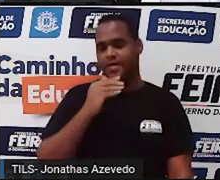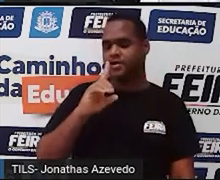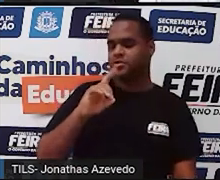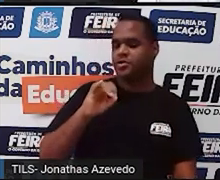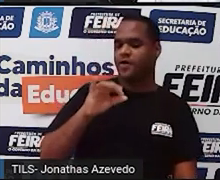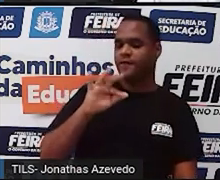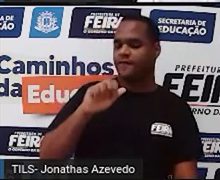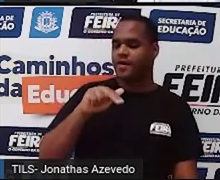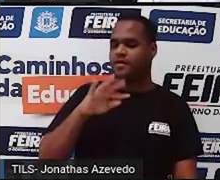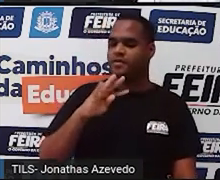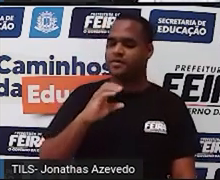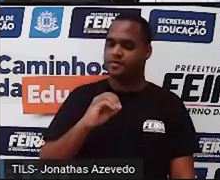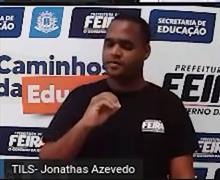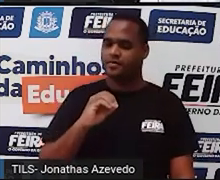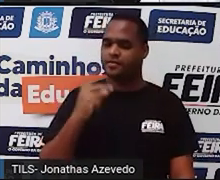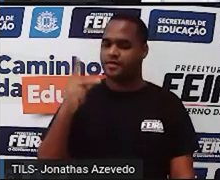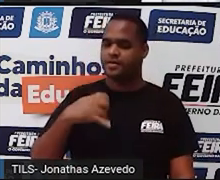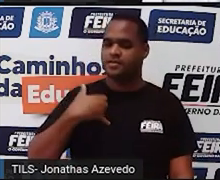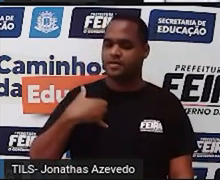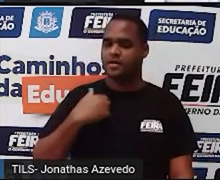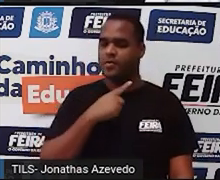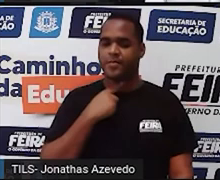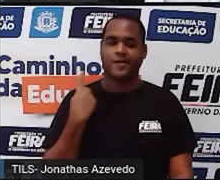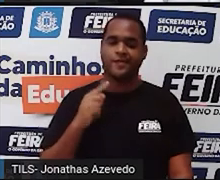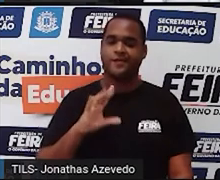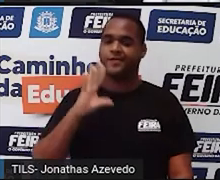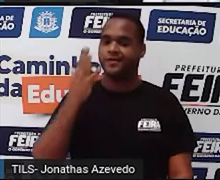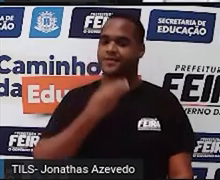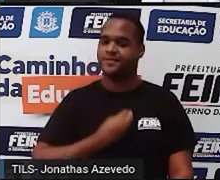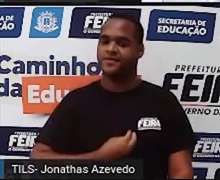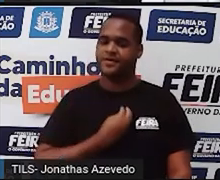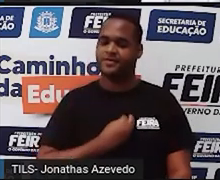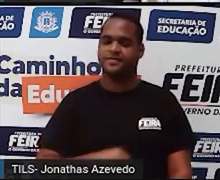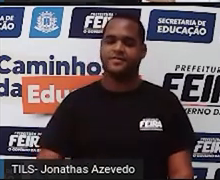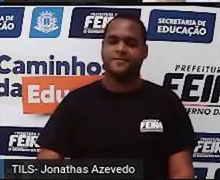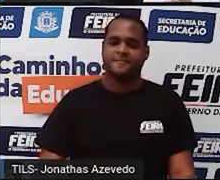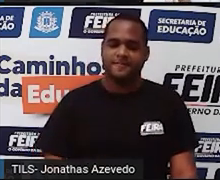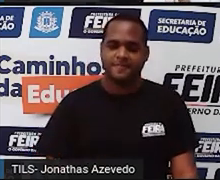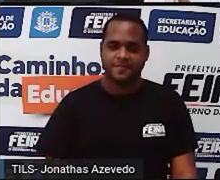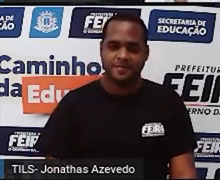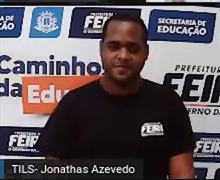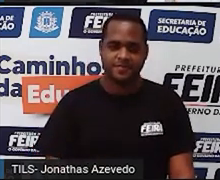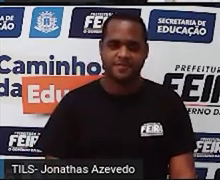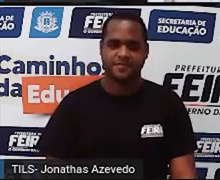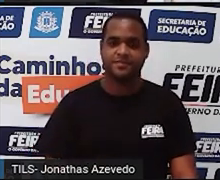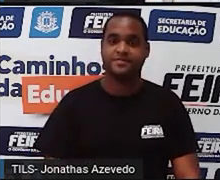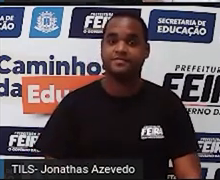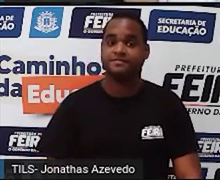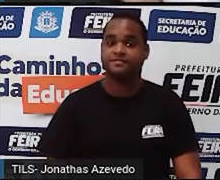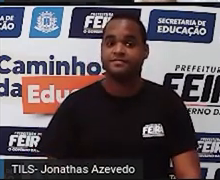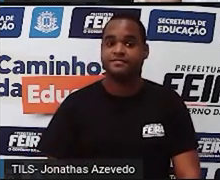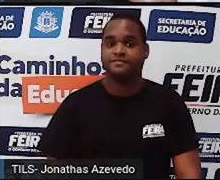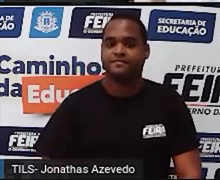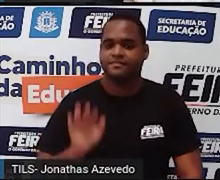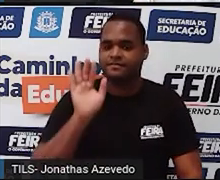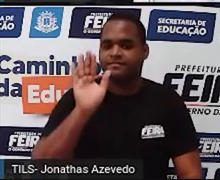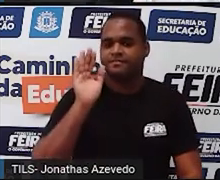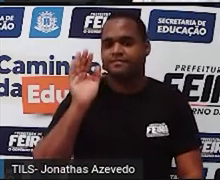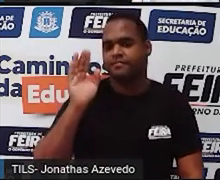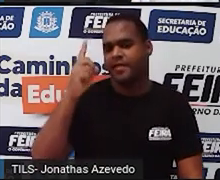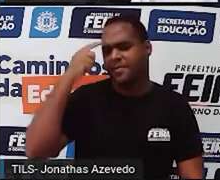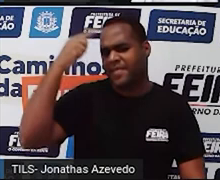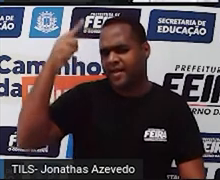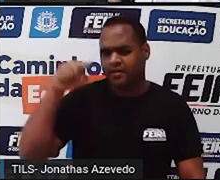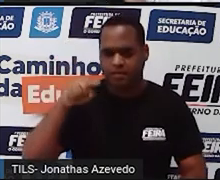que é a idade que ele morreu. Tá bom? Mas, não nessa